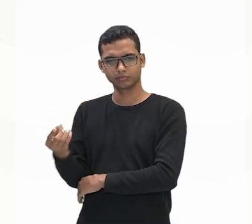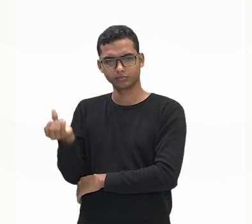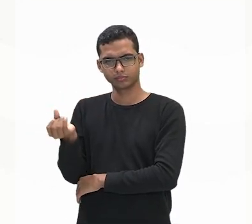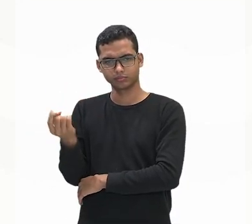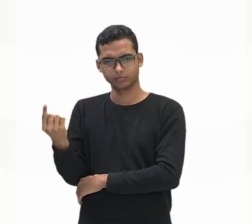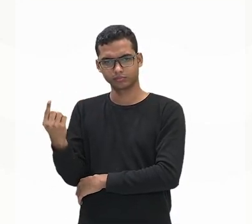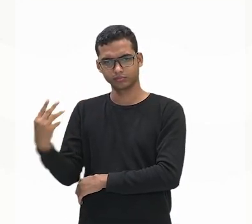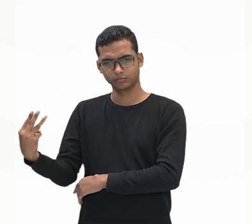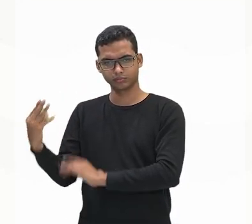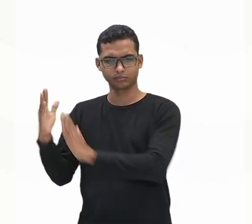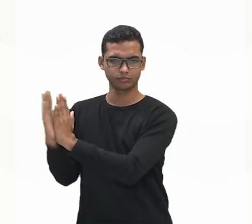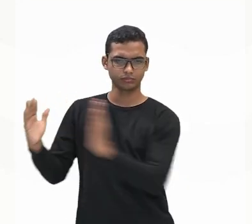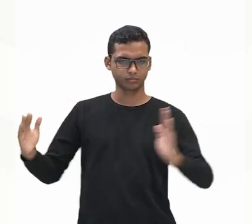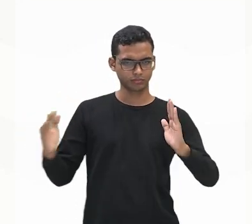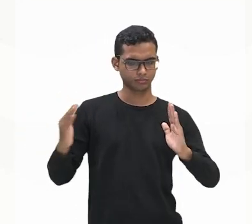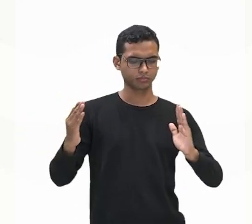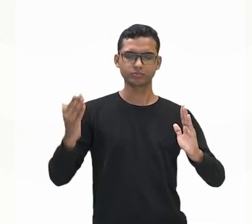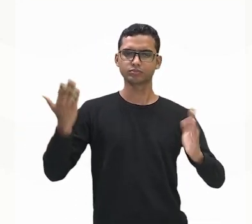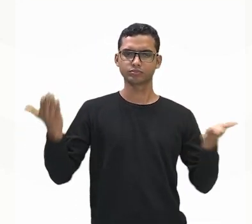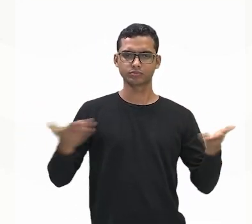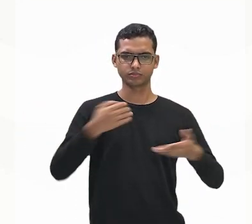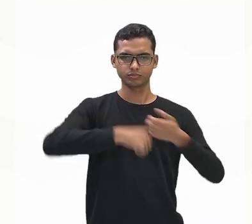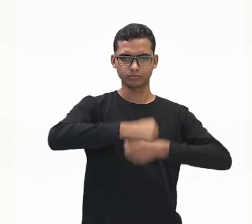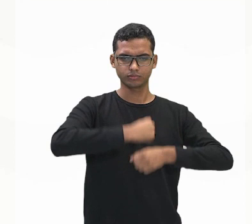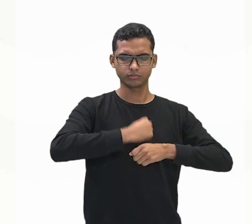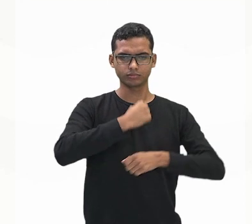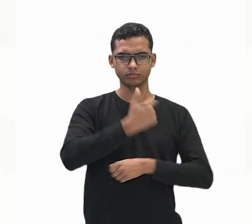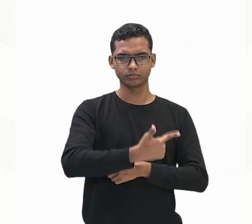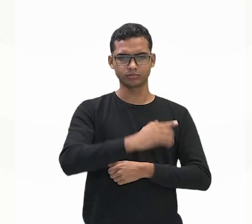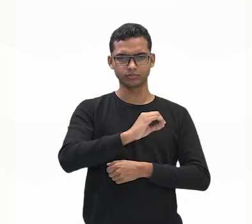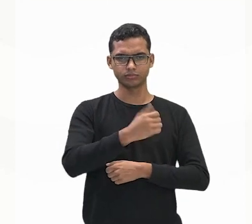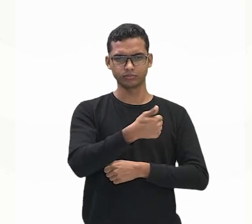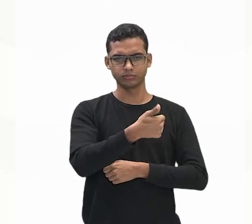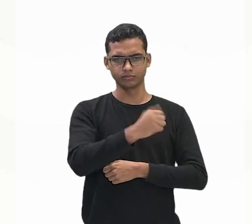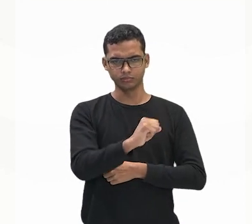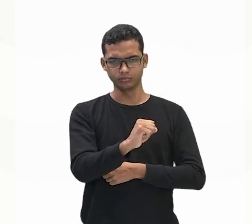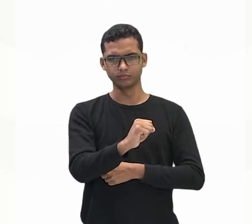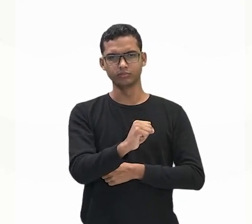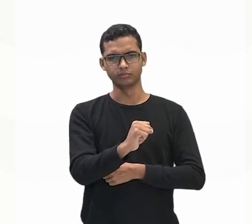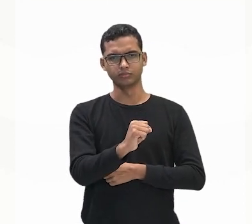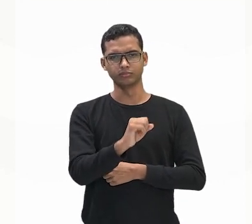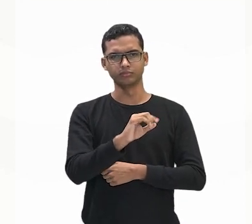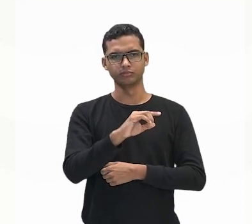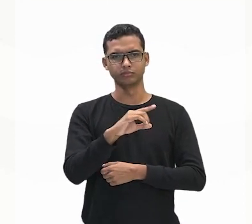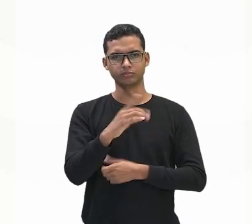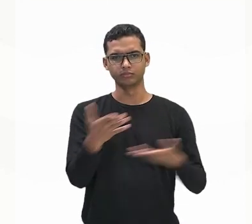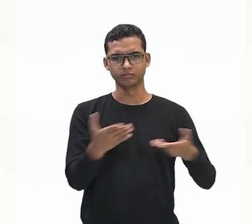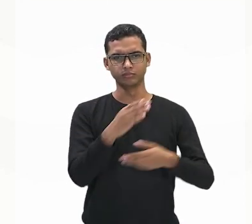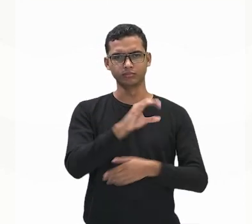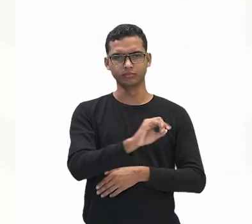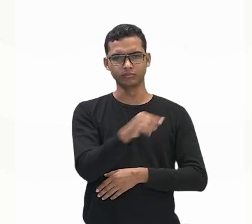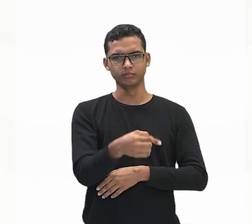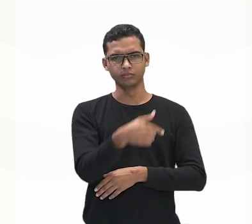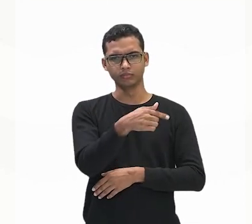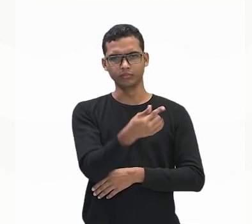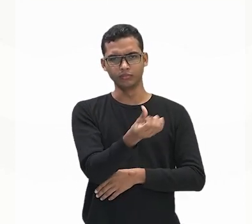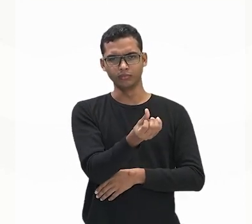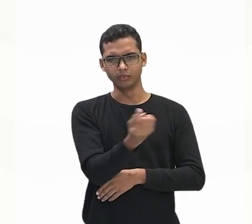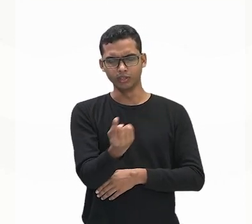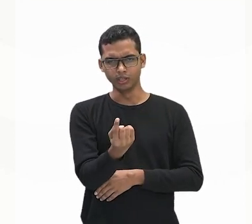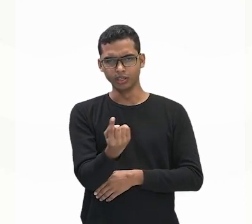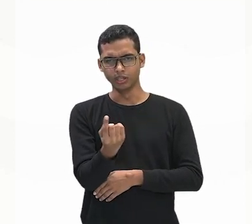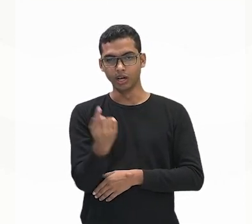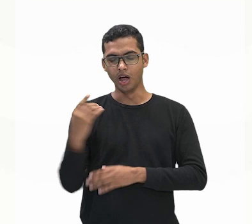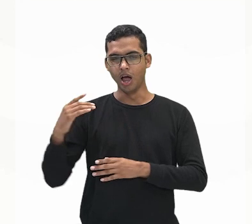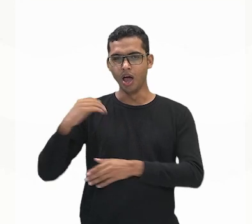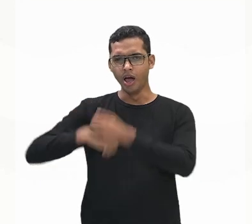grande ali, está em torno de 0,761. E esse número foi aumentando ao longo do tempo. Tanto que em 2021 o Brasil atingiu aí